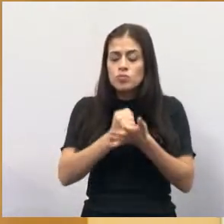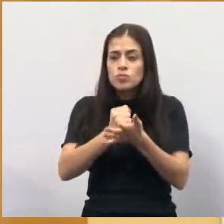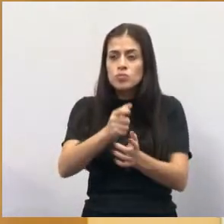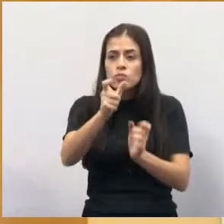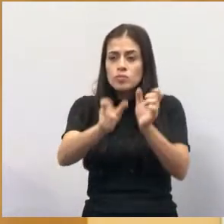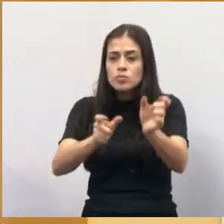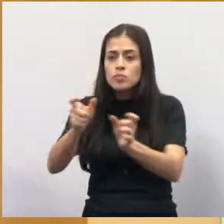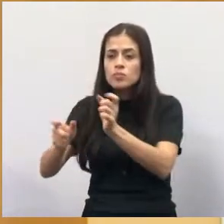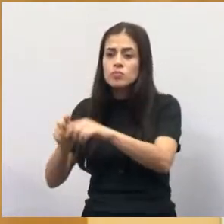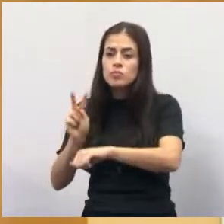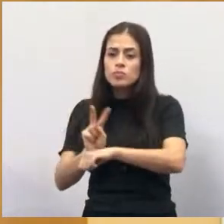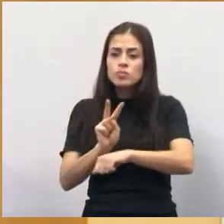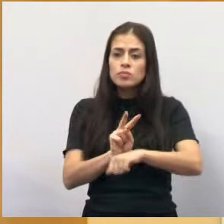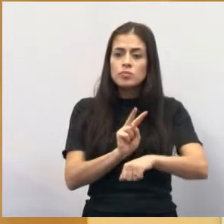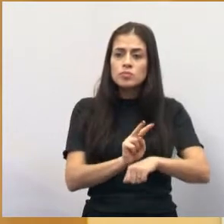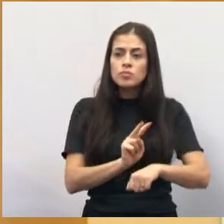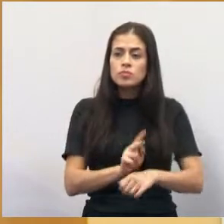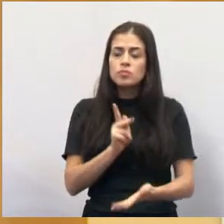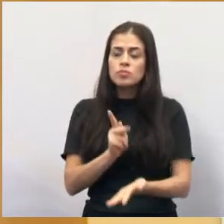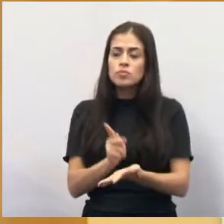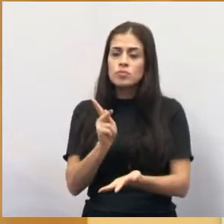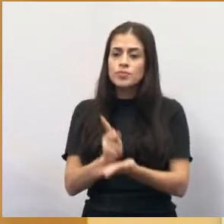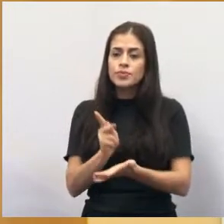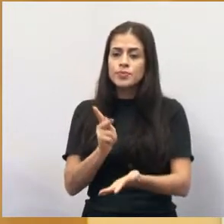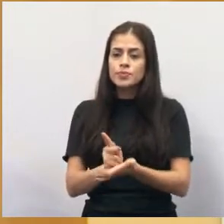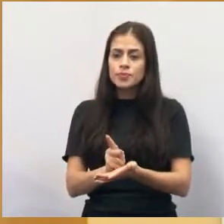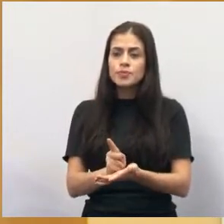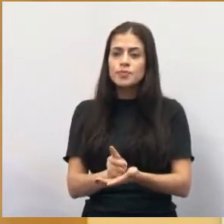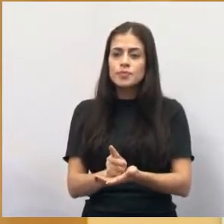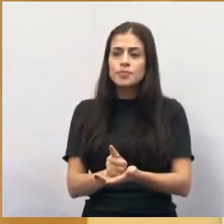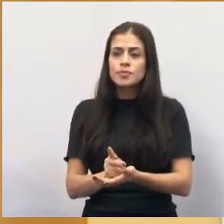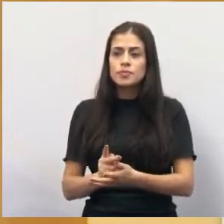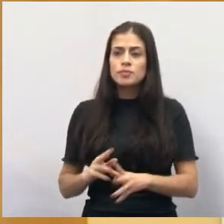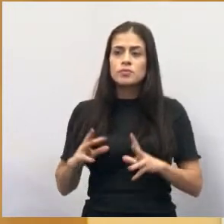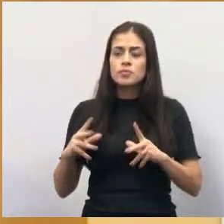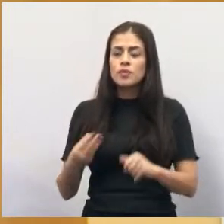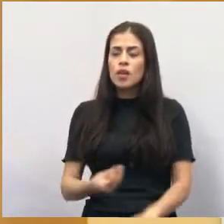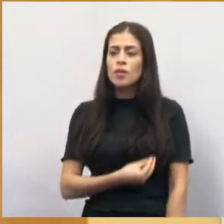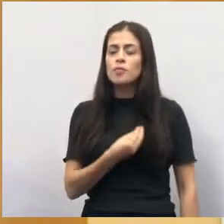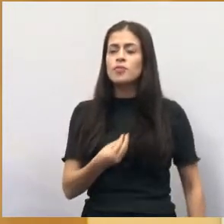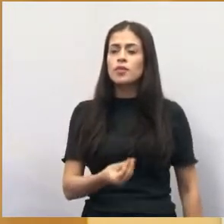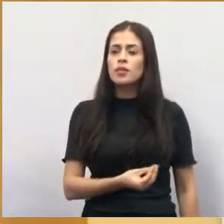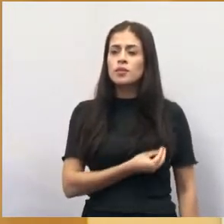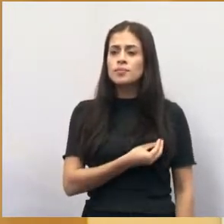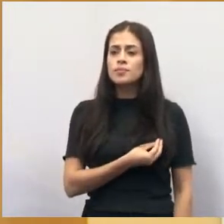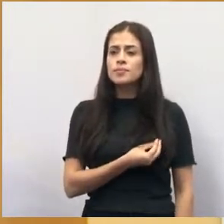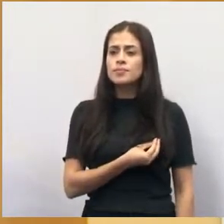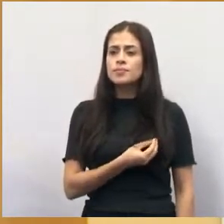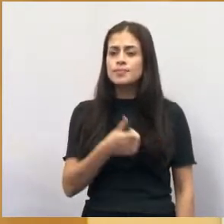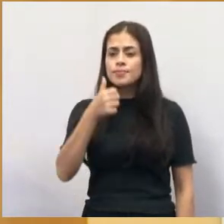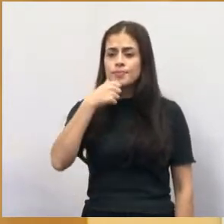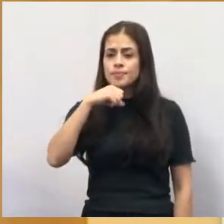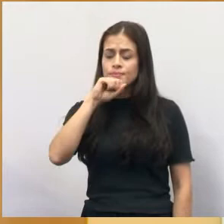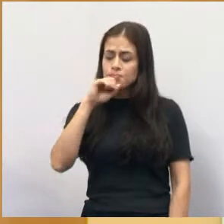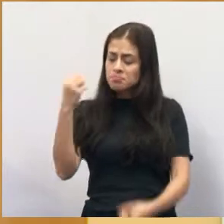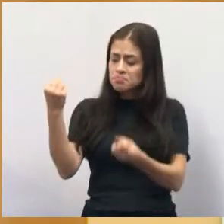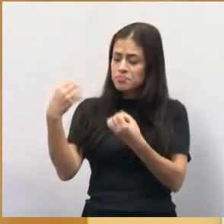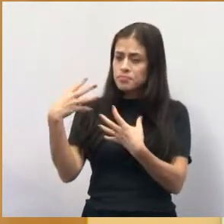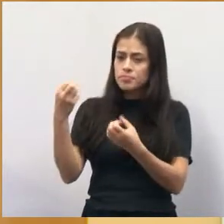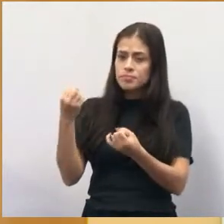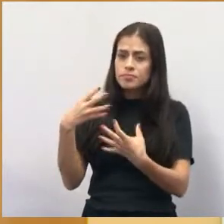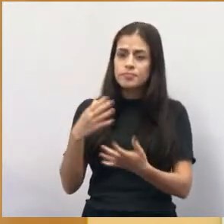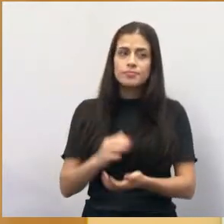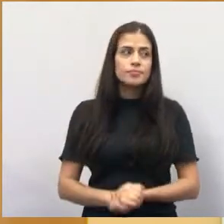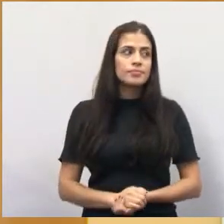De cuidar das pessoas e vou continuar sendo assim durante toda a minha vida, não é? Porque minha mãe me ensinou a ser assim,